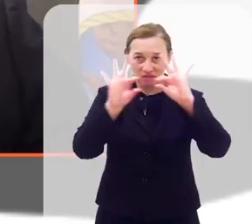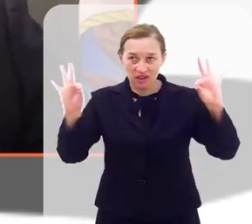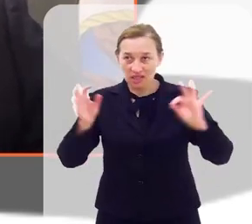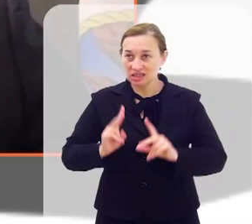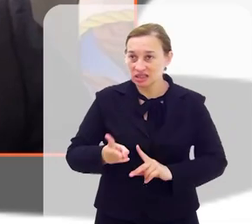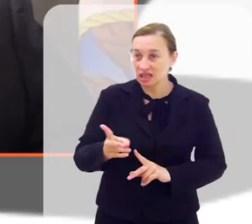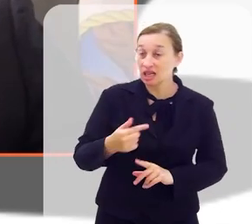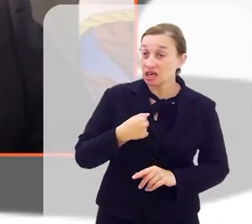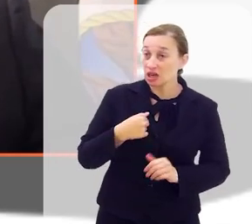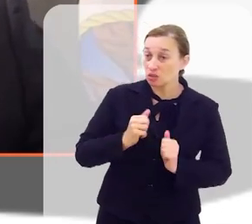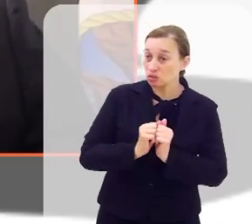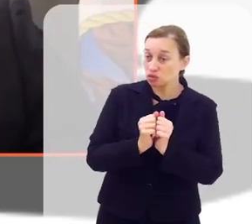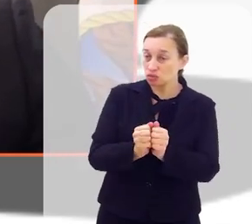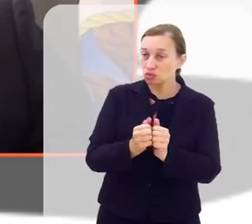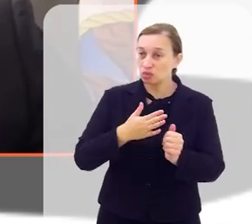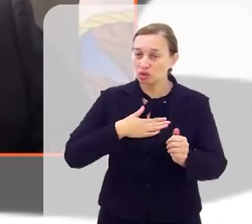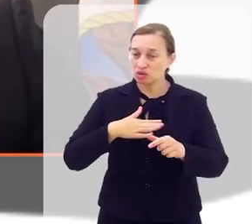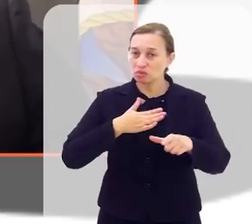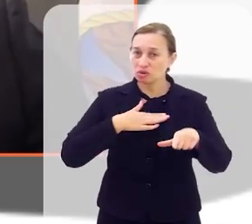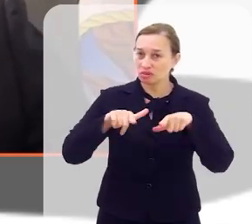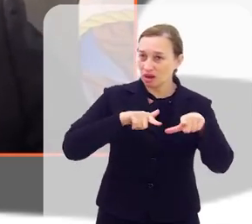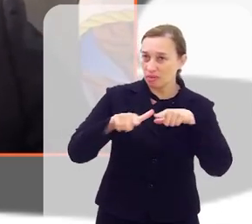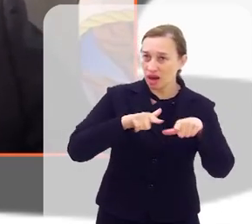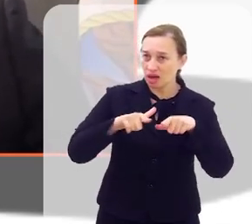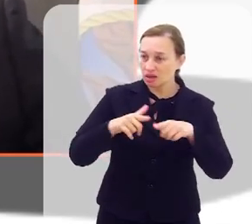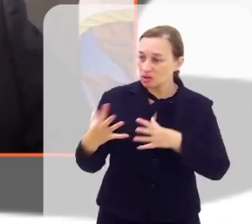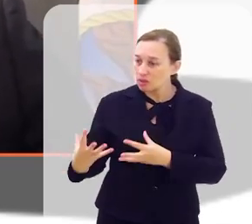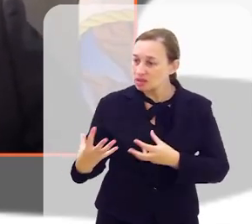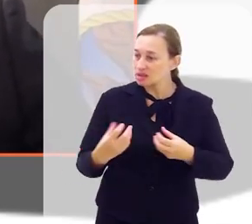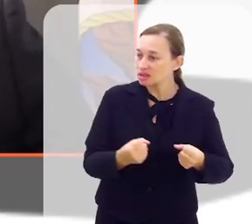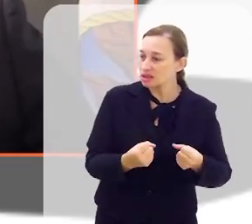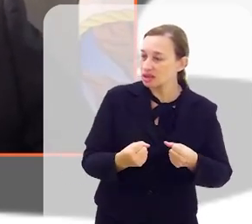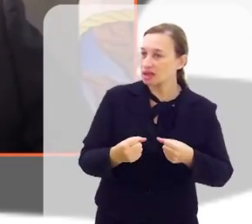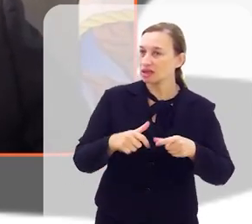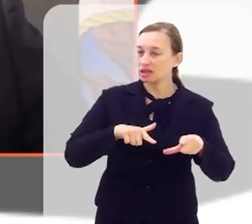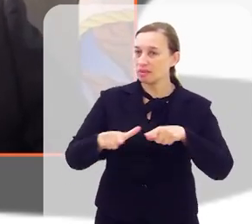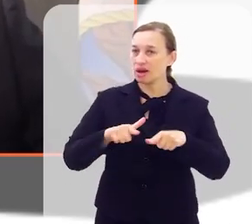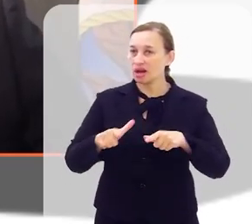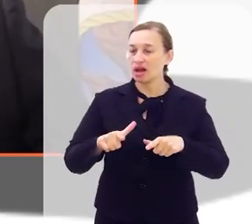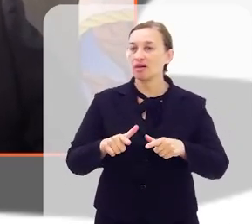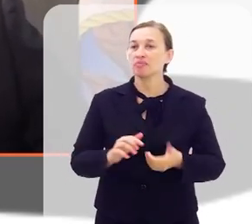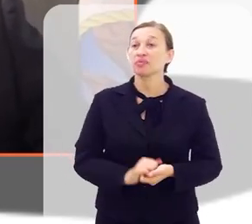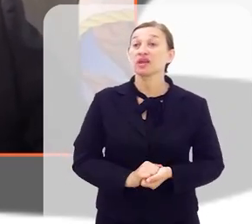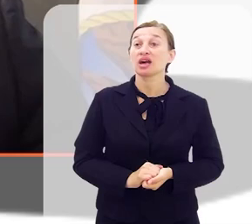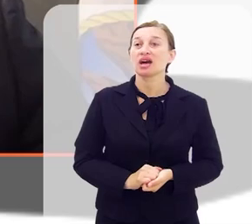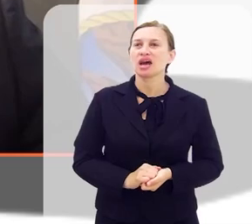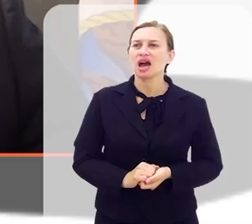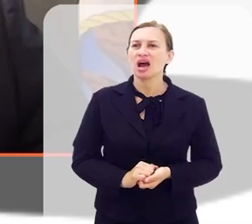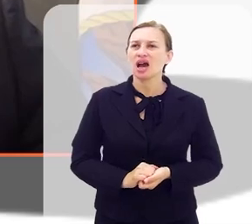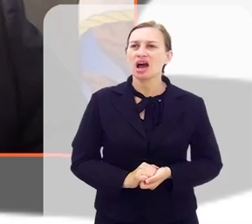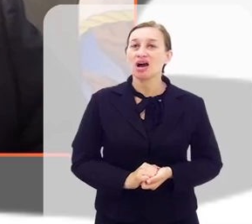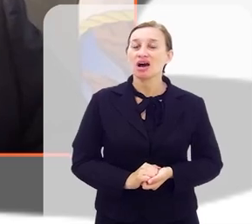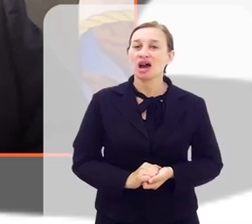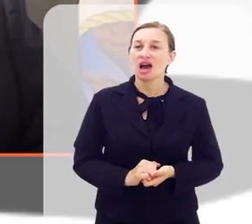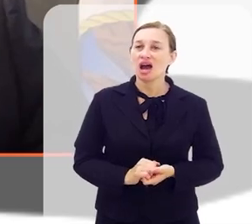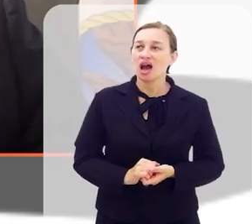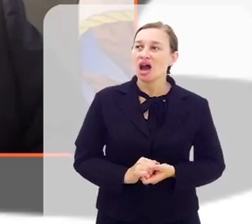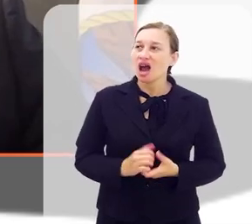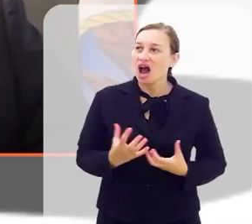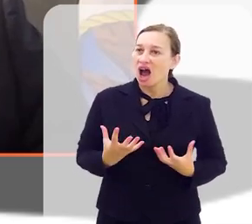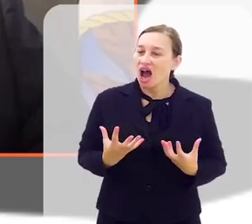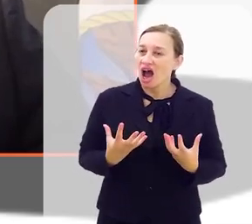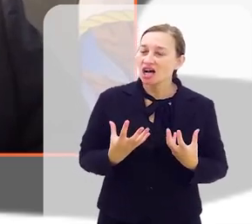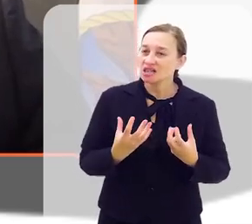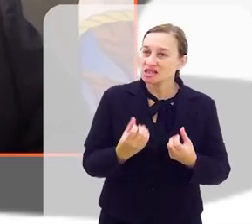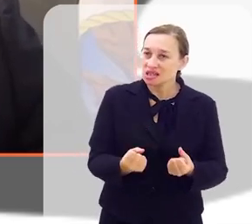carrego no meu mandato, desde o momento que eu abracei essa causa. que eles dizem assim, abrace esta causa